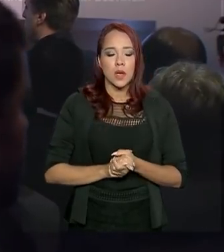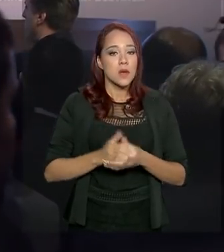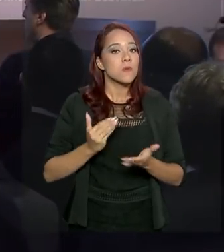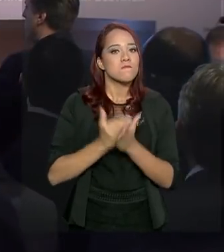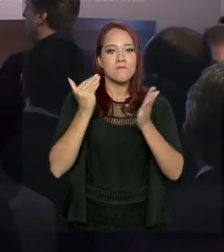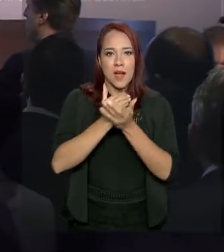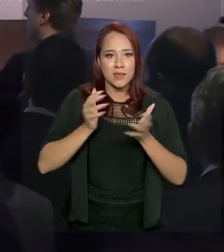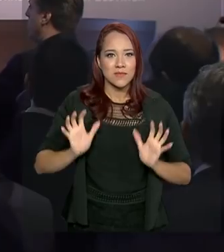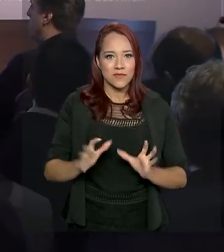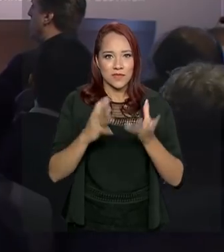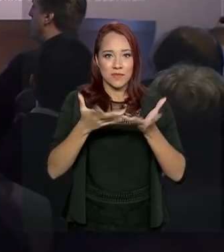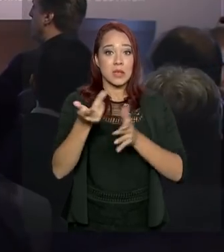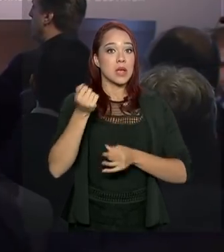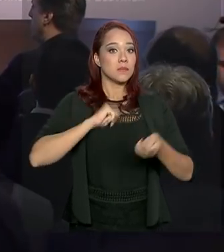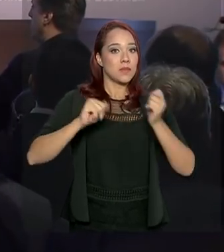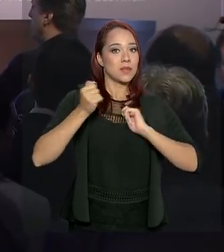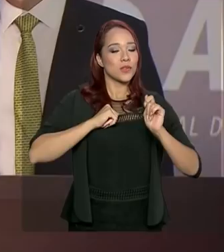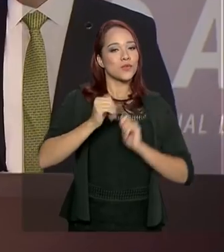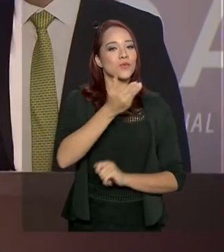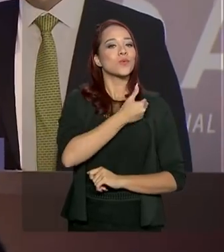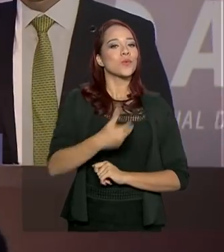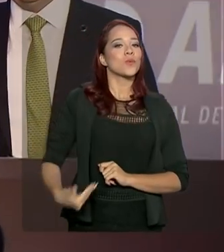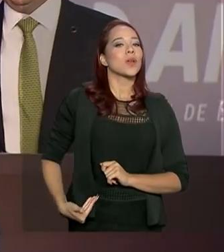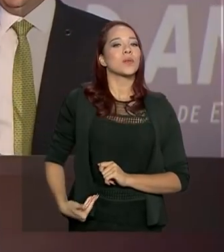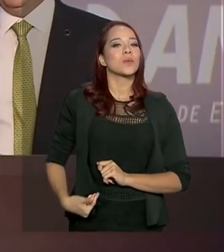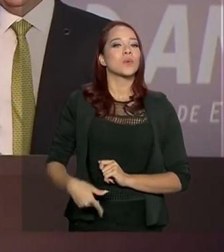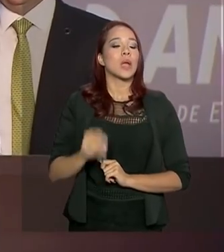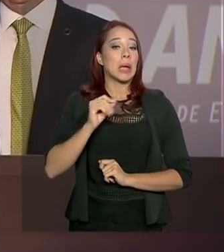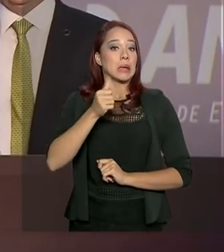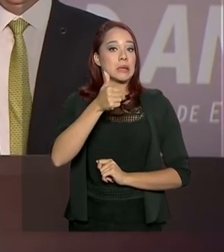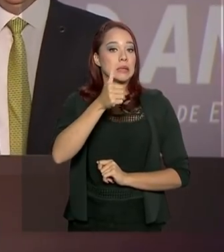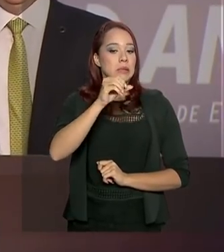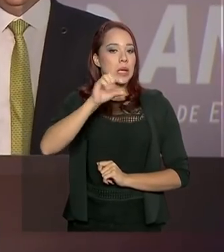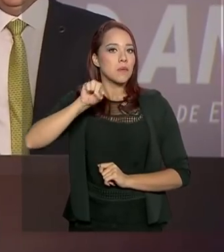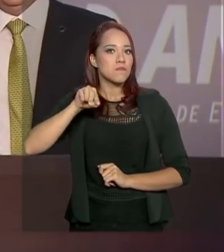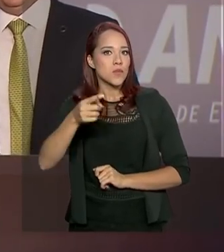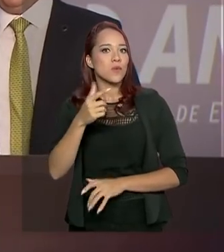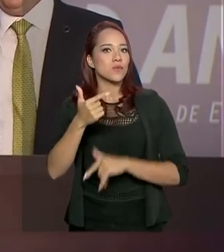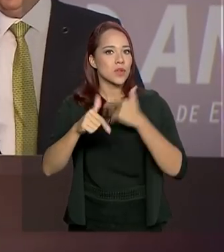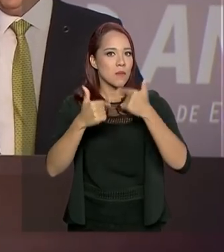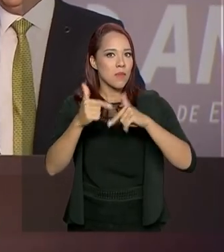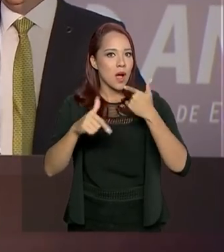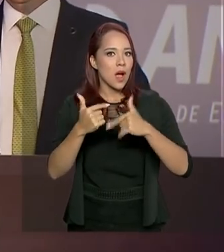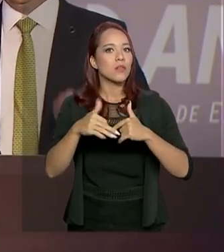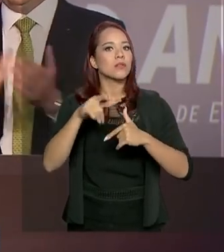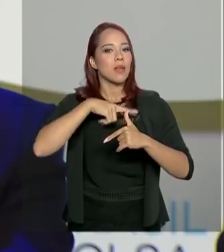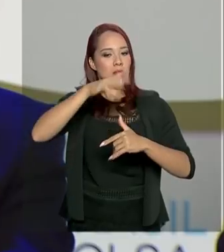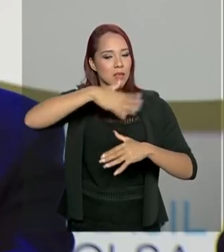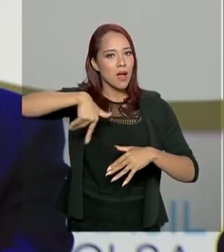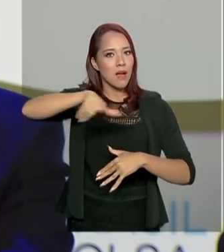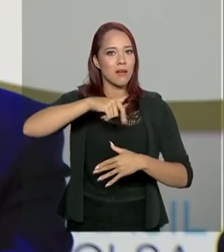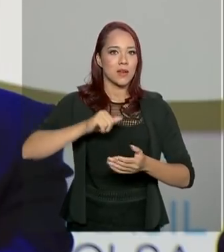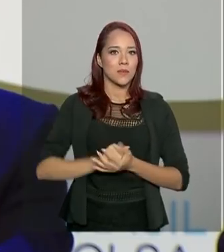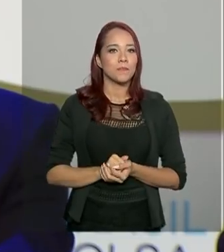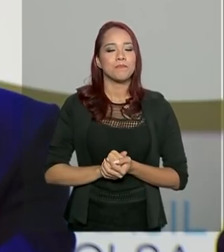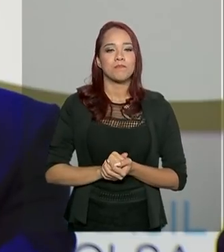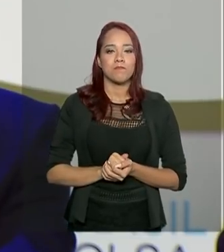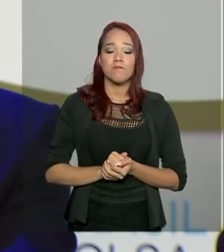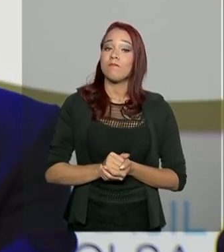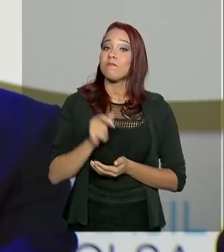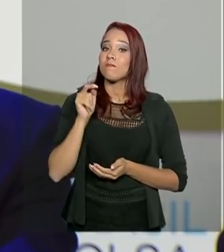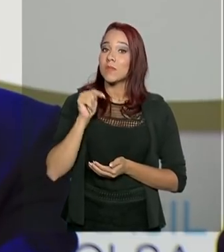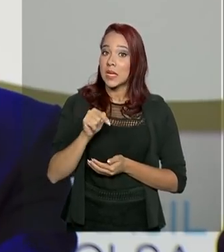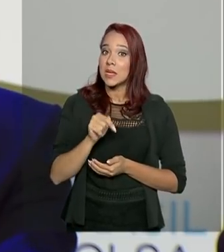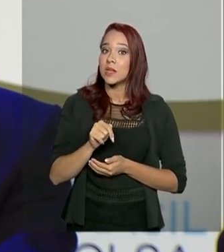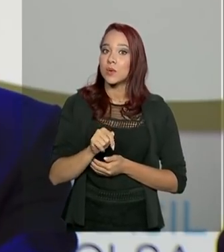investimento, a expectativa do governo é de que 100 mil empregos sejam gerados no setor. Isso aí é